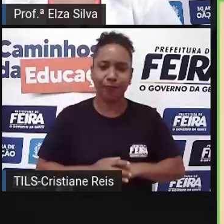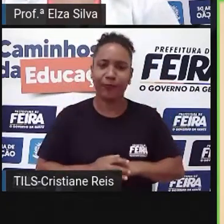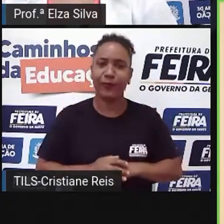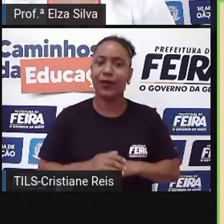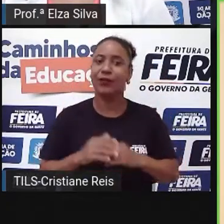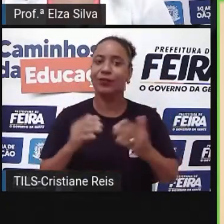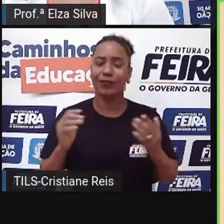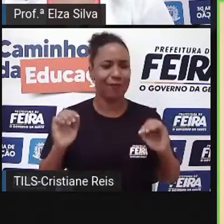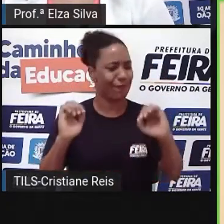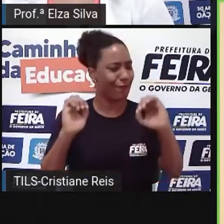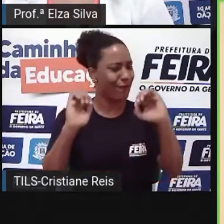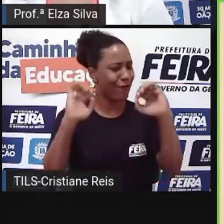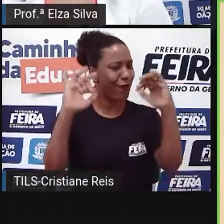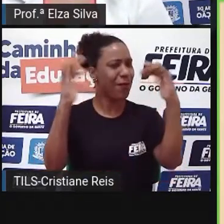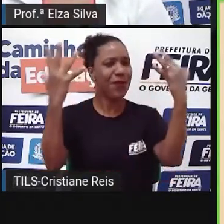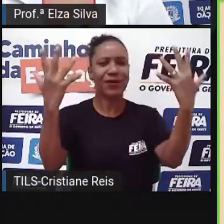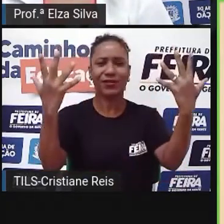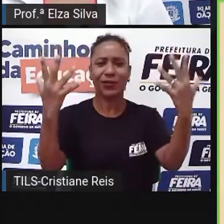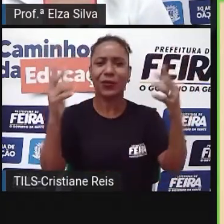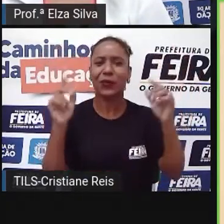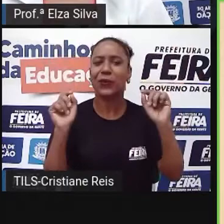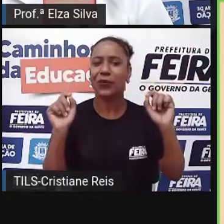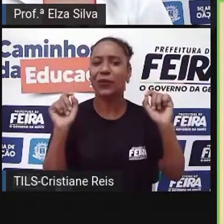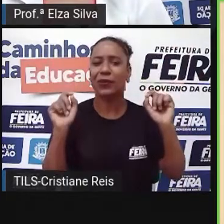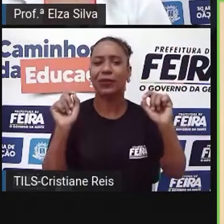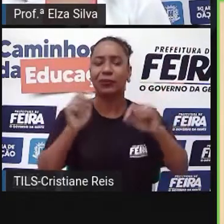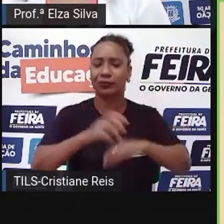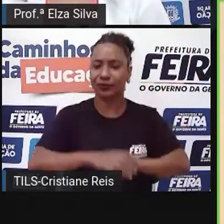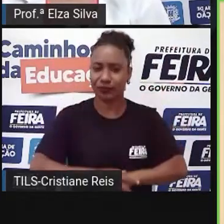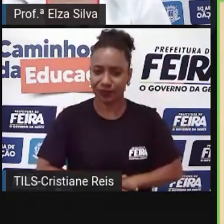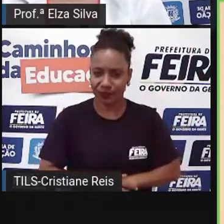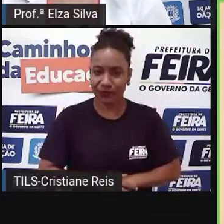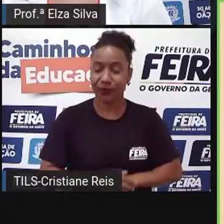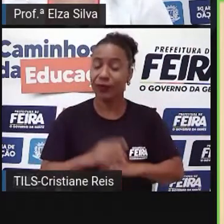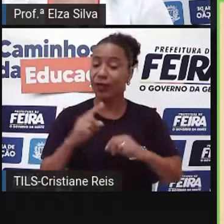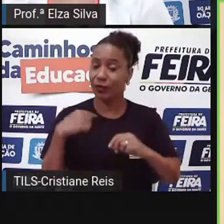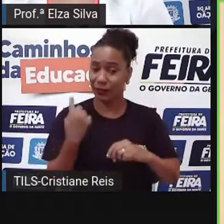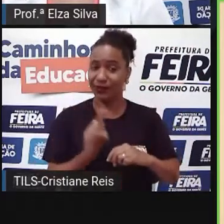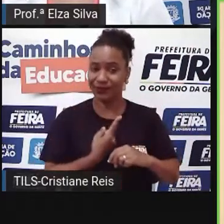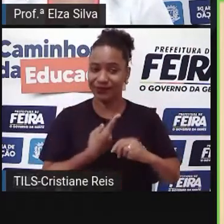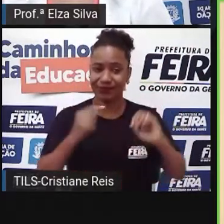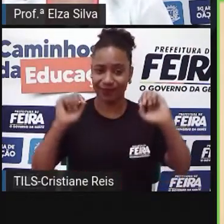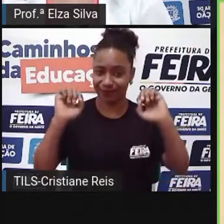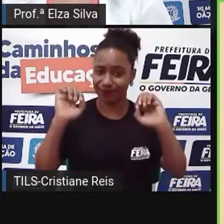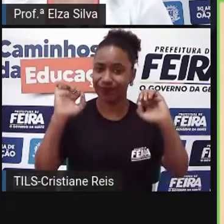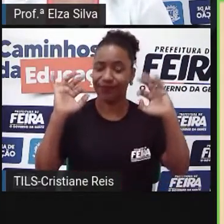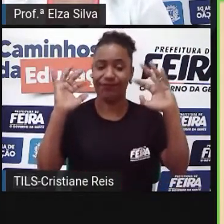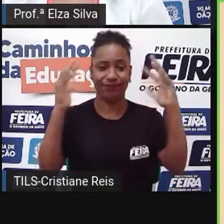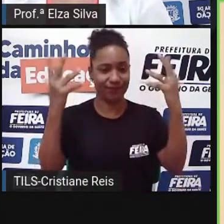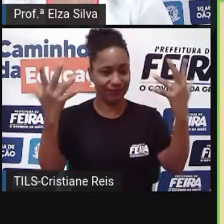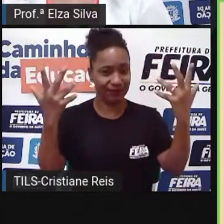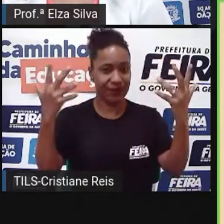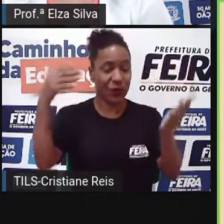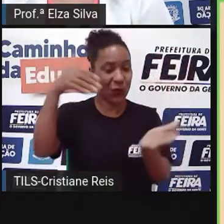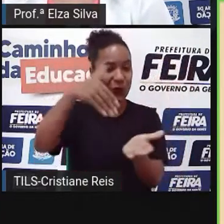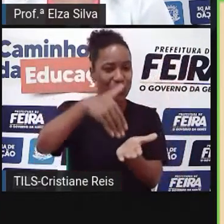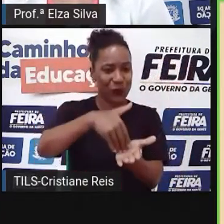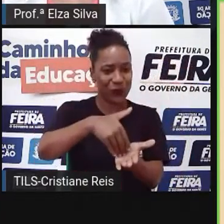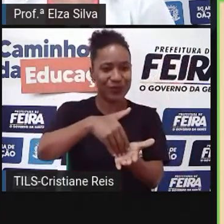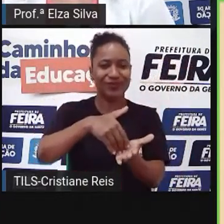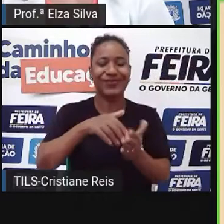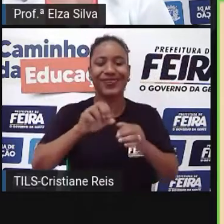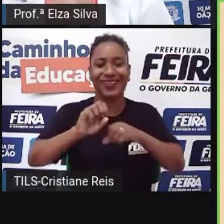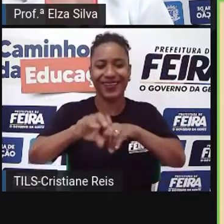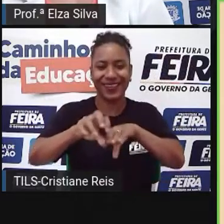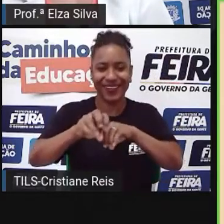Celebração, comemoração. O que é que nós vamos comemorar hoje? Nós vamos festejar a nossa última aula de inglês. E